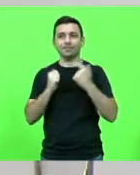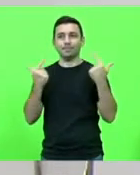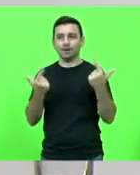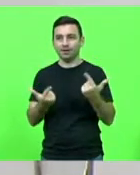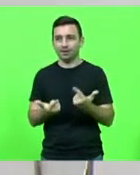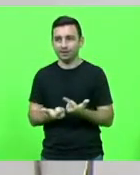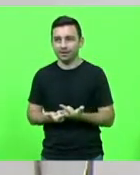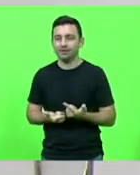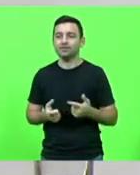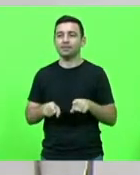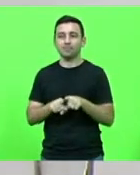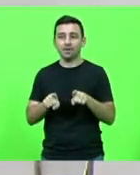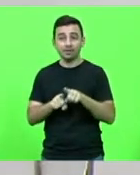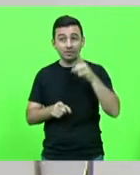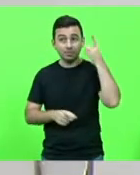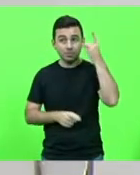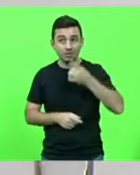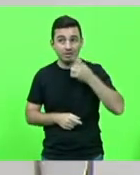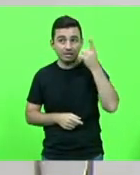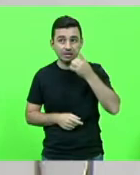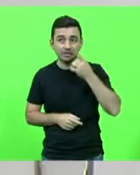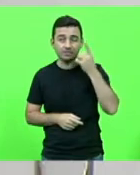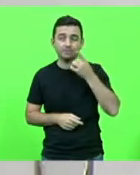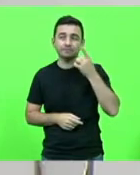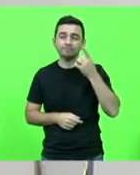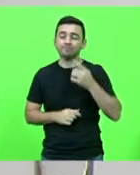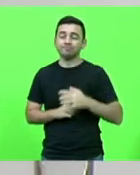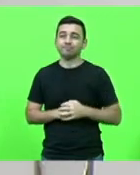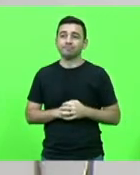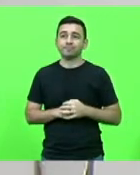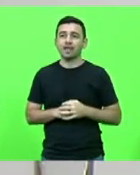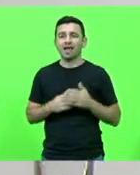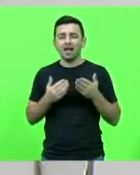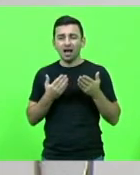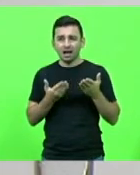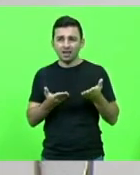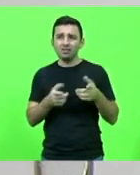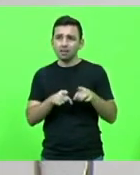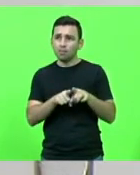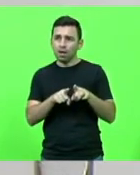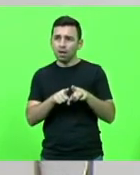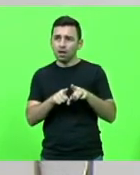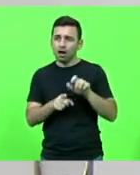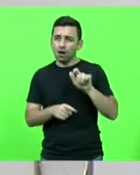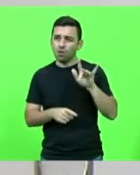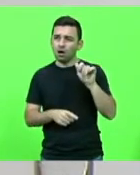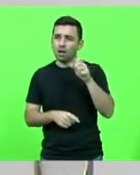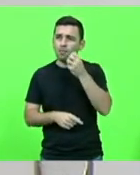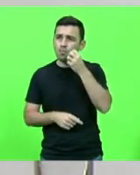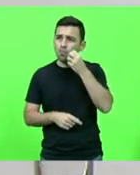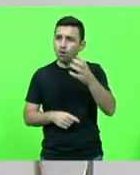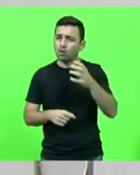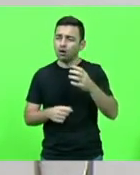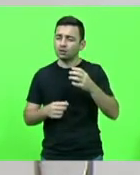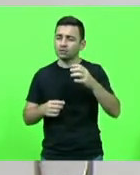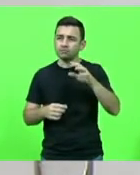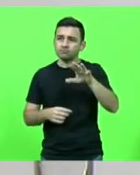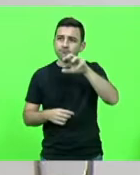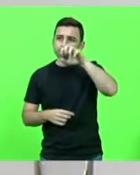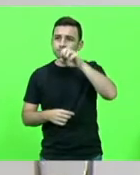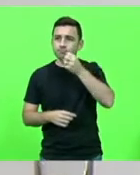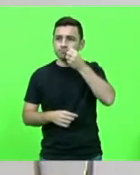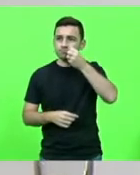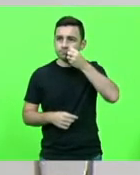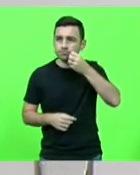aos deputados além disso ela é muito boa para o meio ambiente a purificação da água a produção de oxigênio a